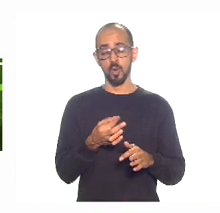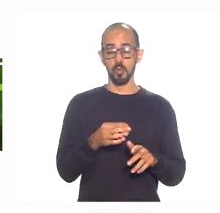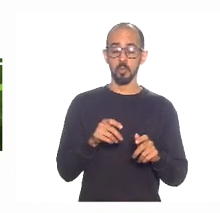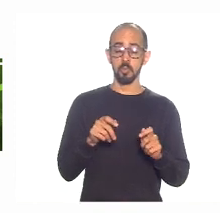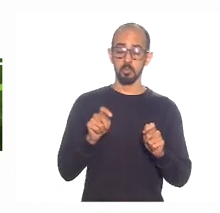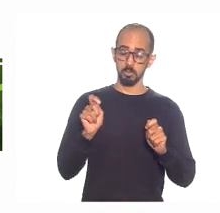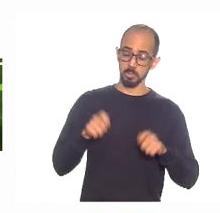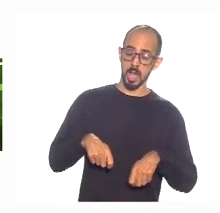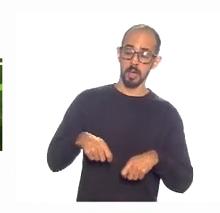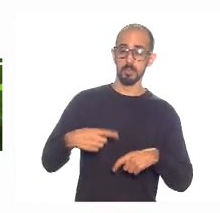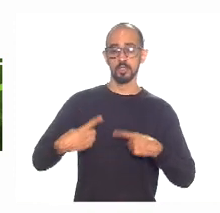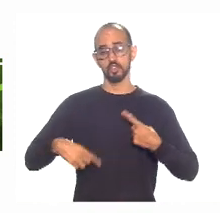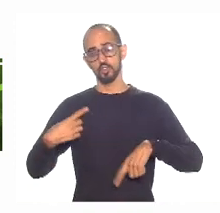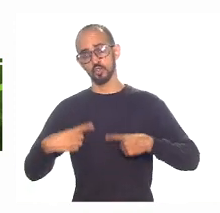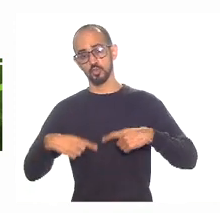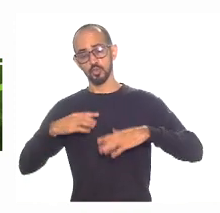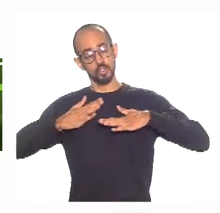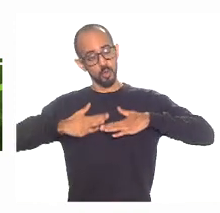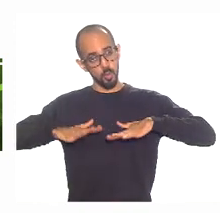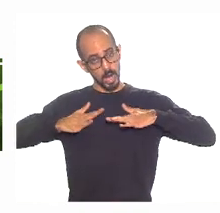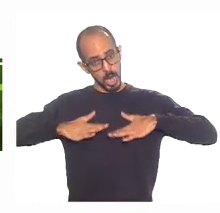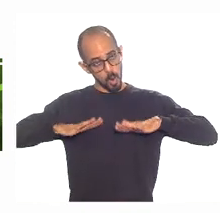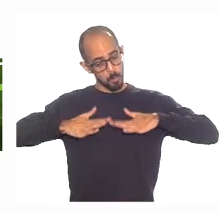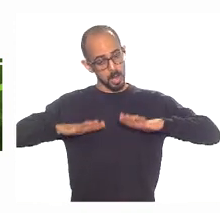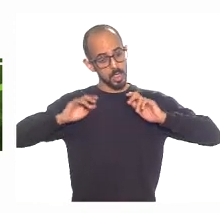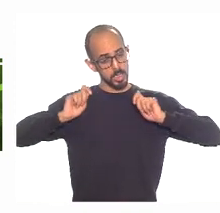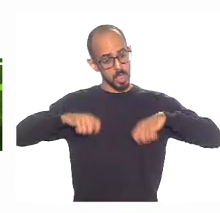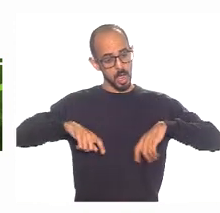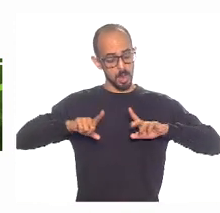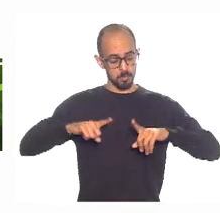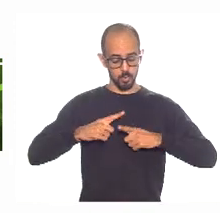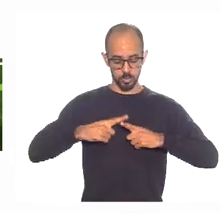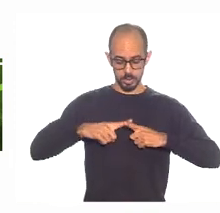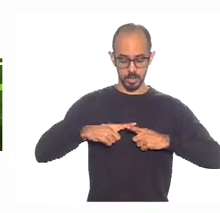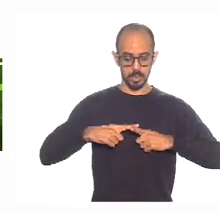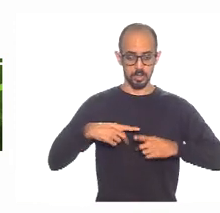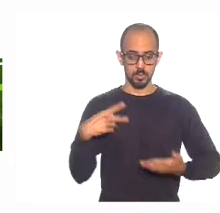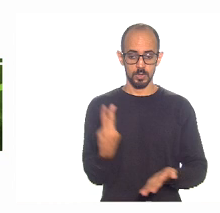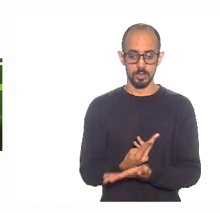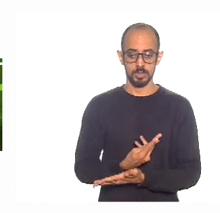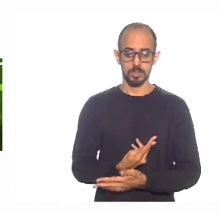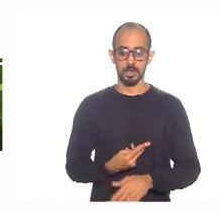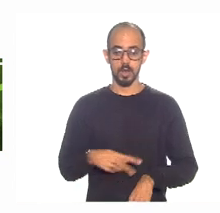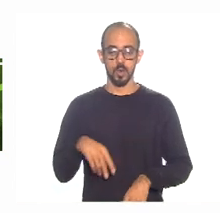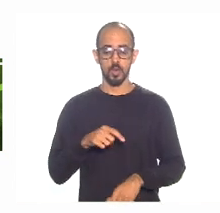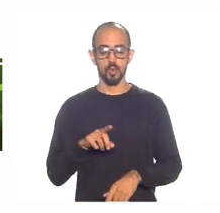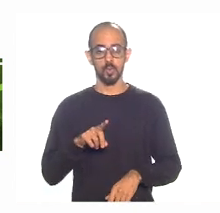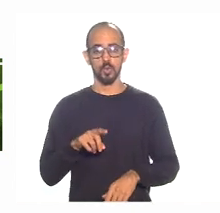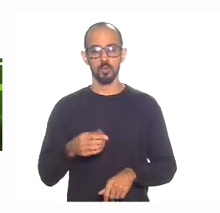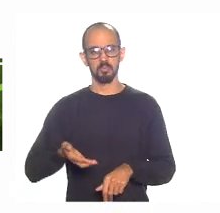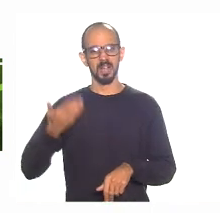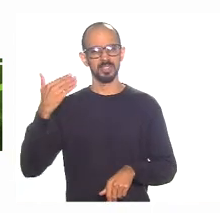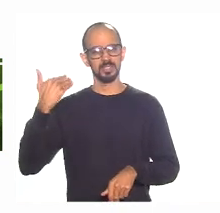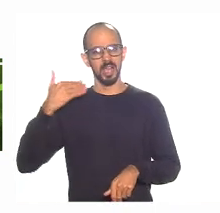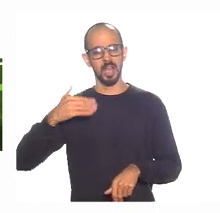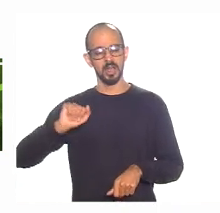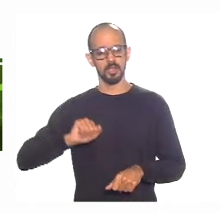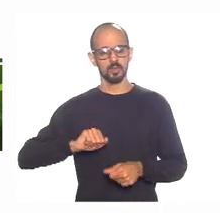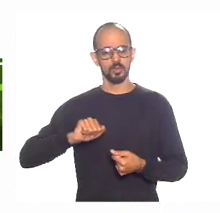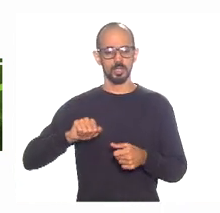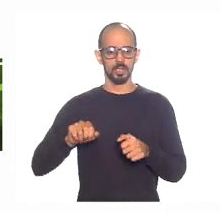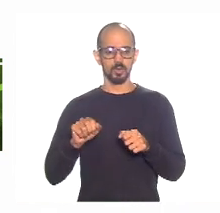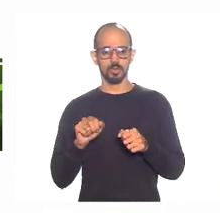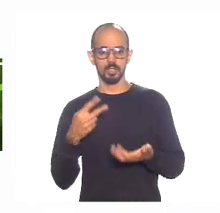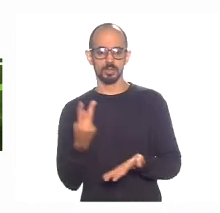pode discutir com calma. Eu acho que teve uma época que no governo do Estado do Rio de Janeiro, incentivo fiscal virou um samba de uma nota